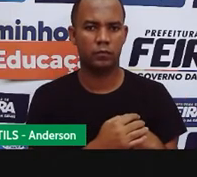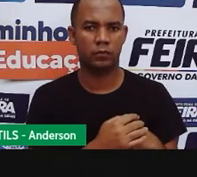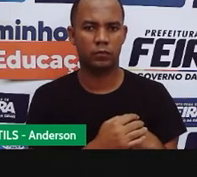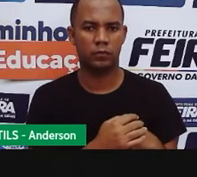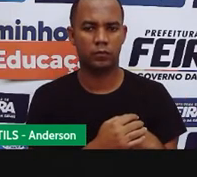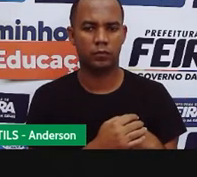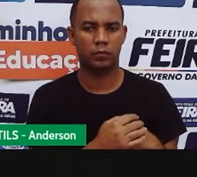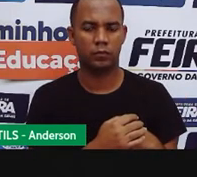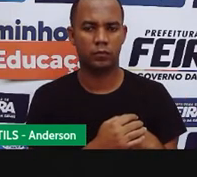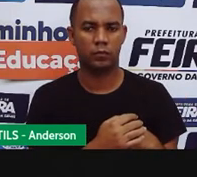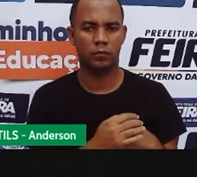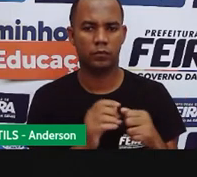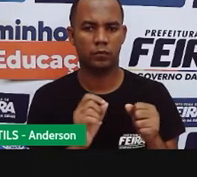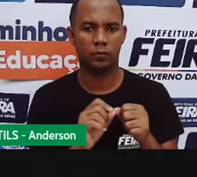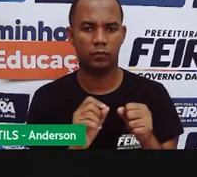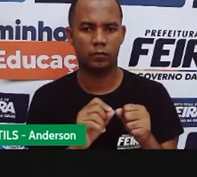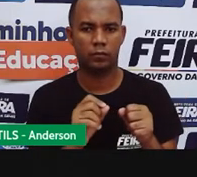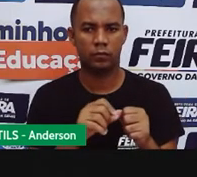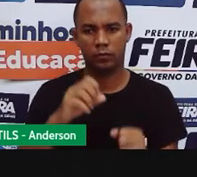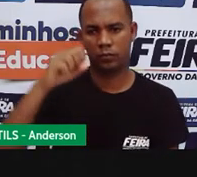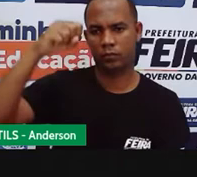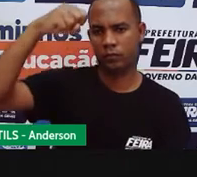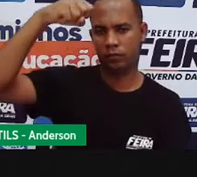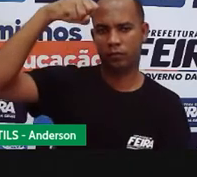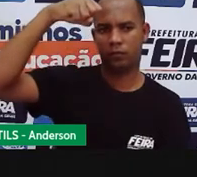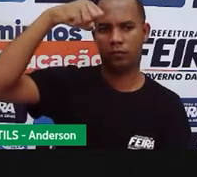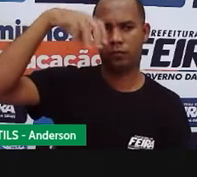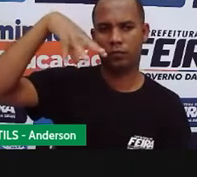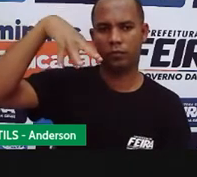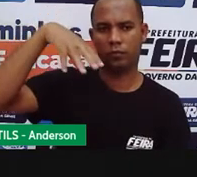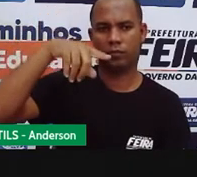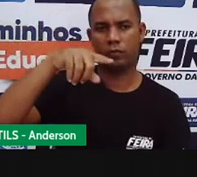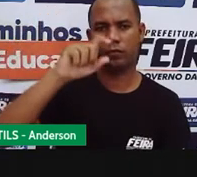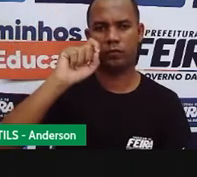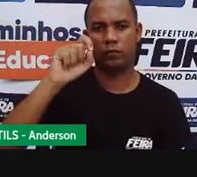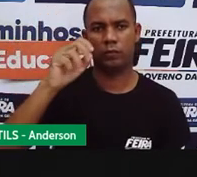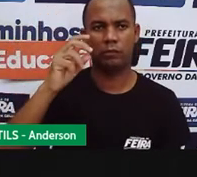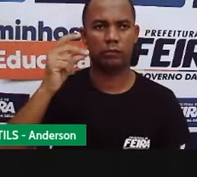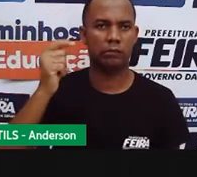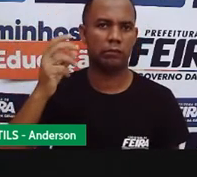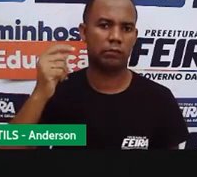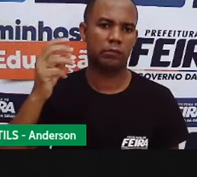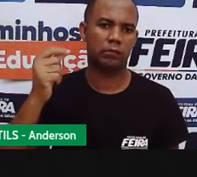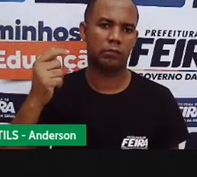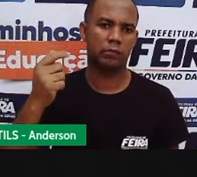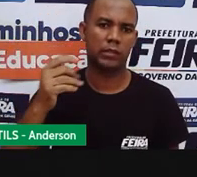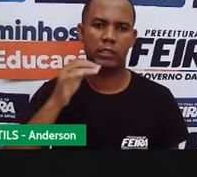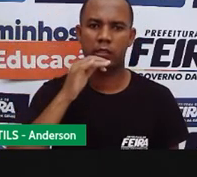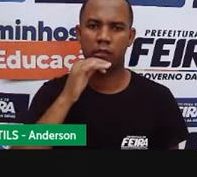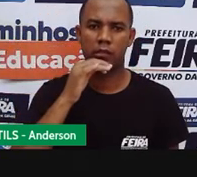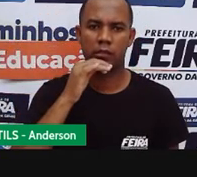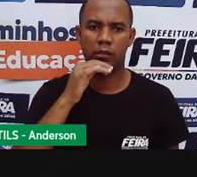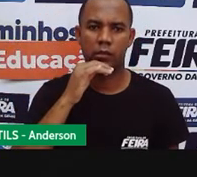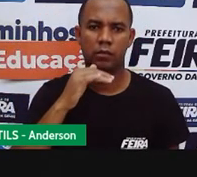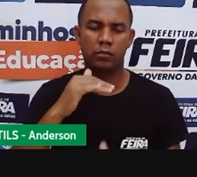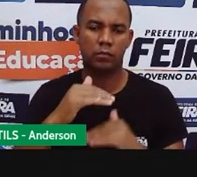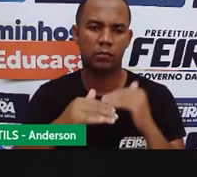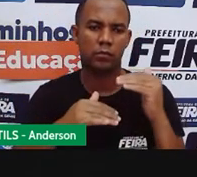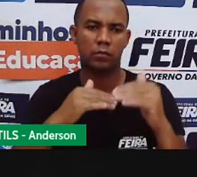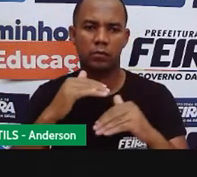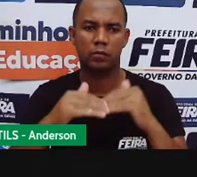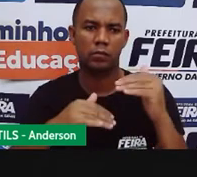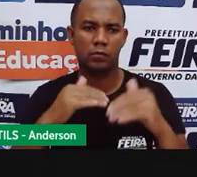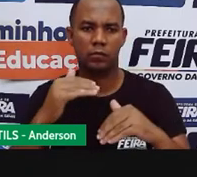fabricam, é cozido ao sol, deixa tacando ao pente lá. Então, o sol vai se encarregar